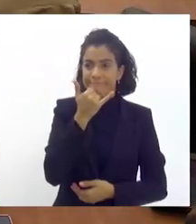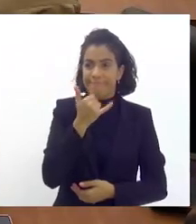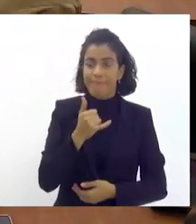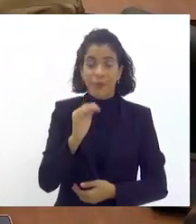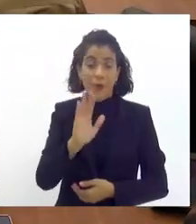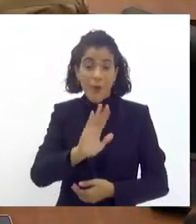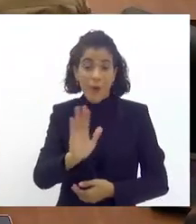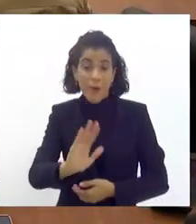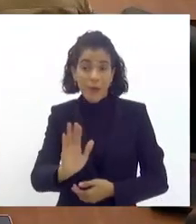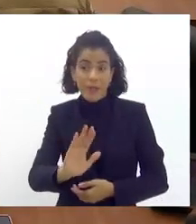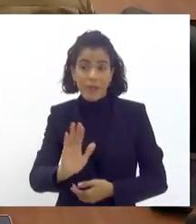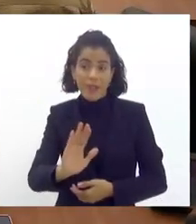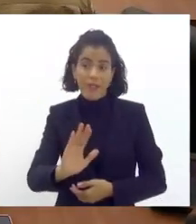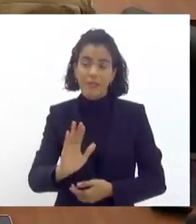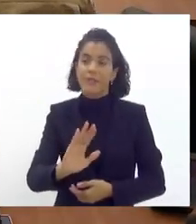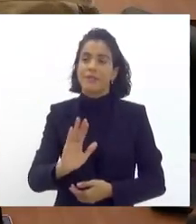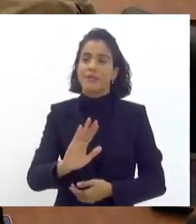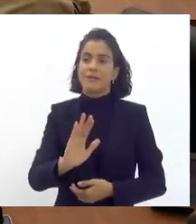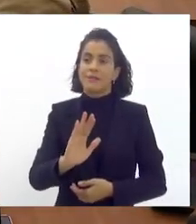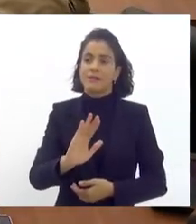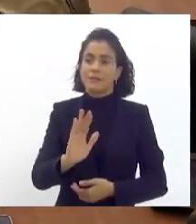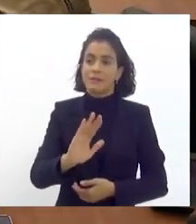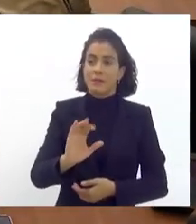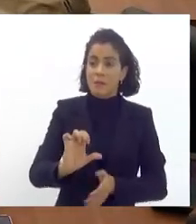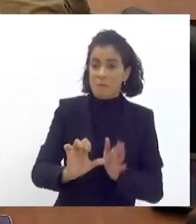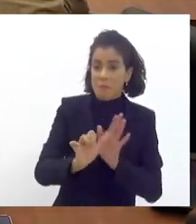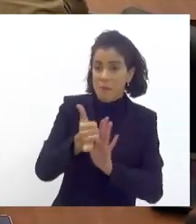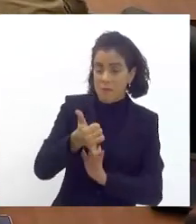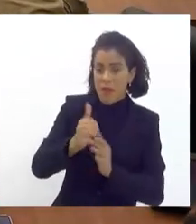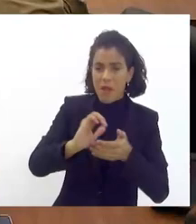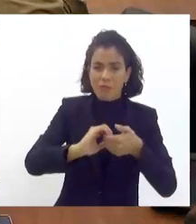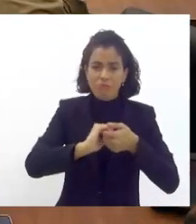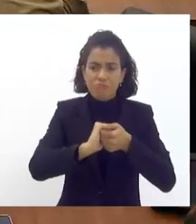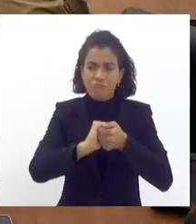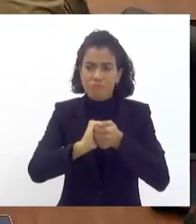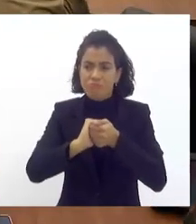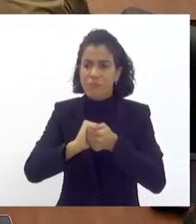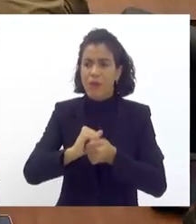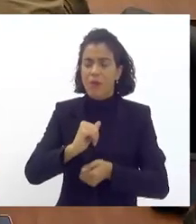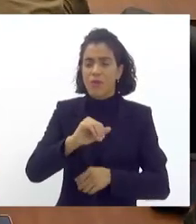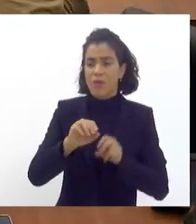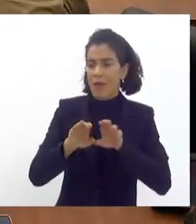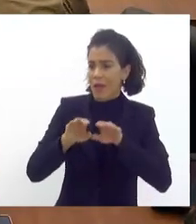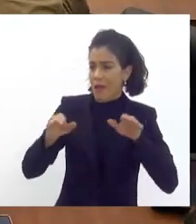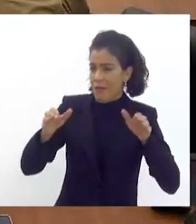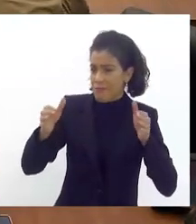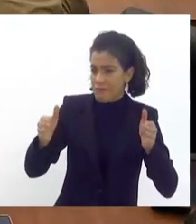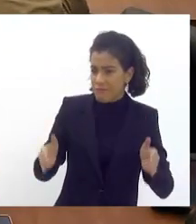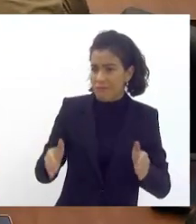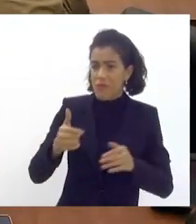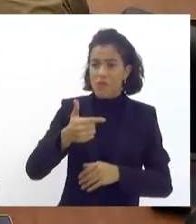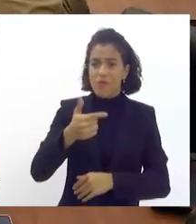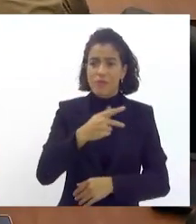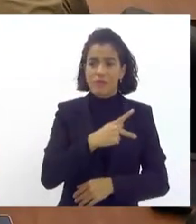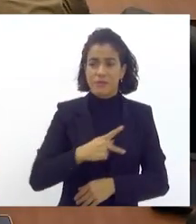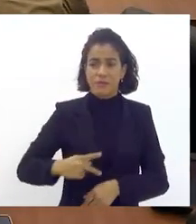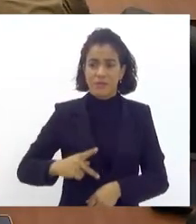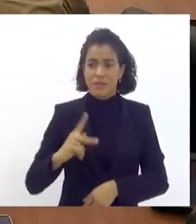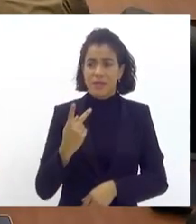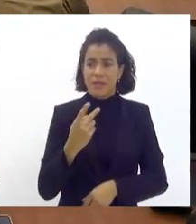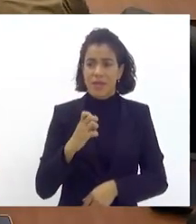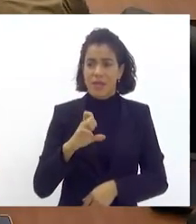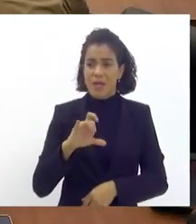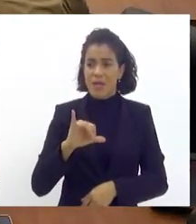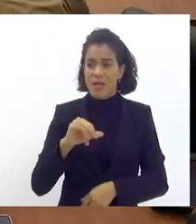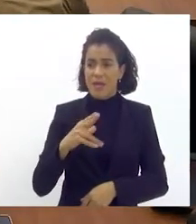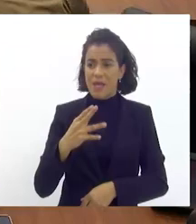oi gente em primeiro lugar saúdo a mesa o nosso vice-presidente Elinho da Aliesa